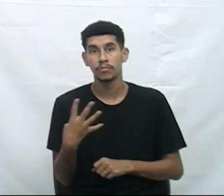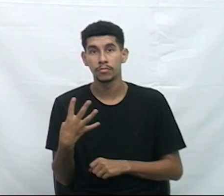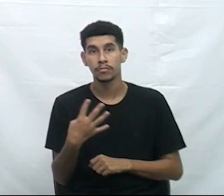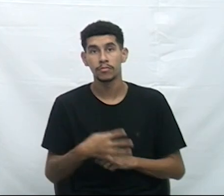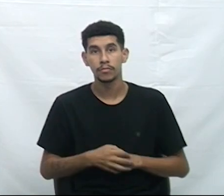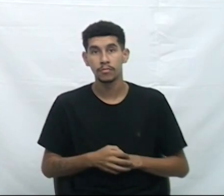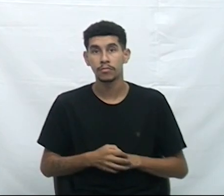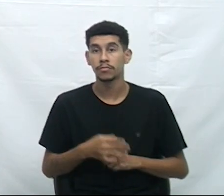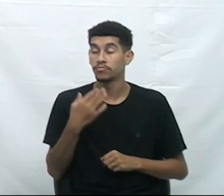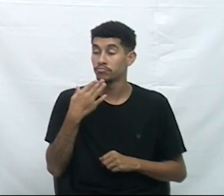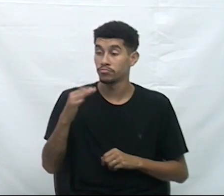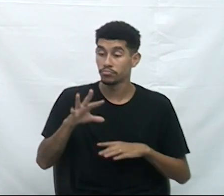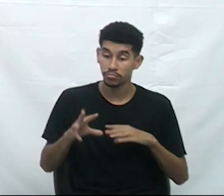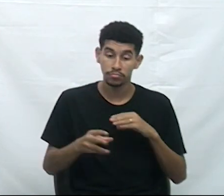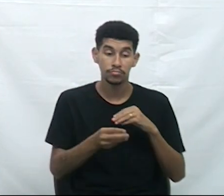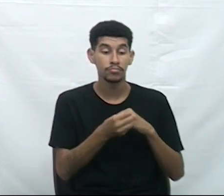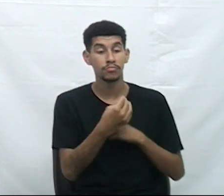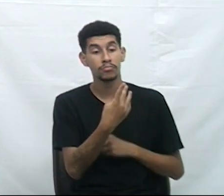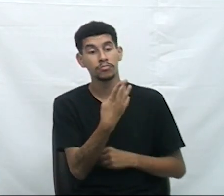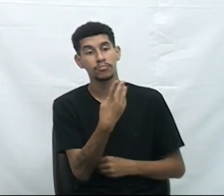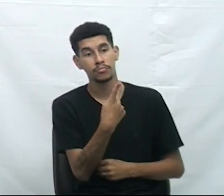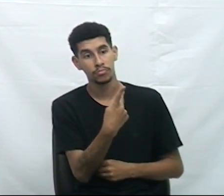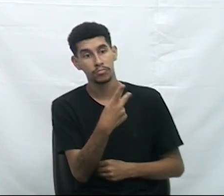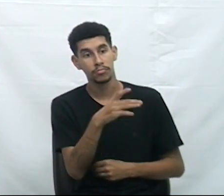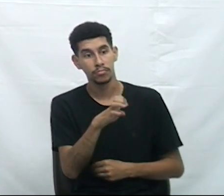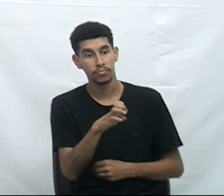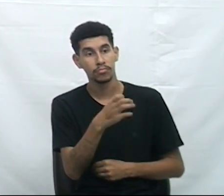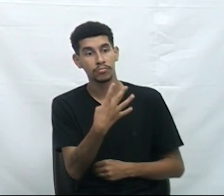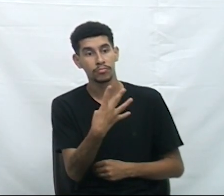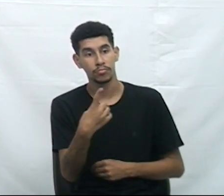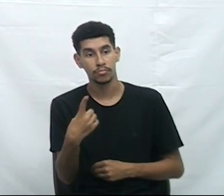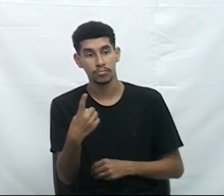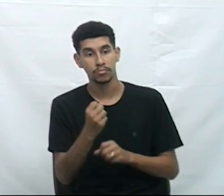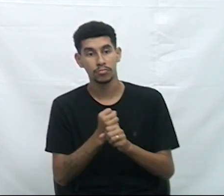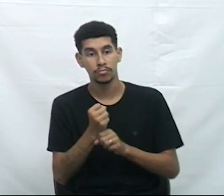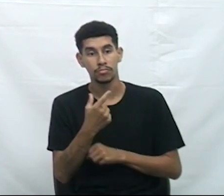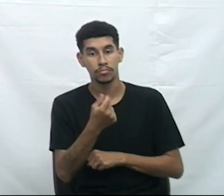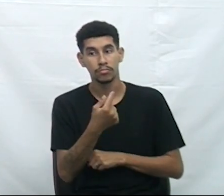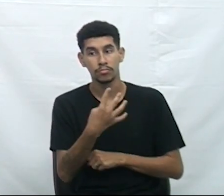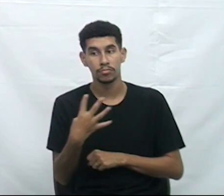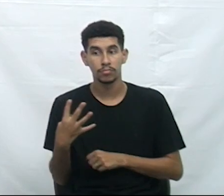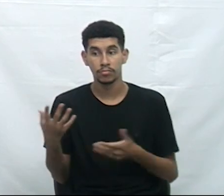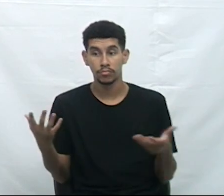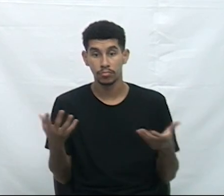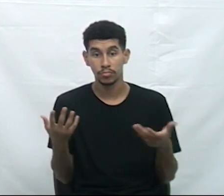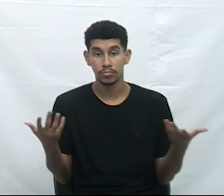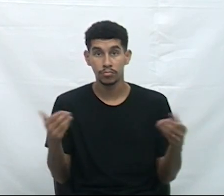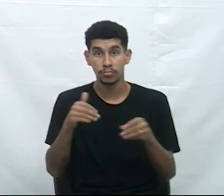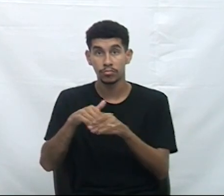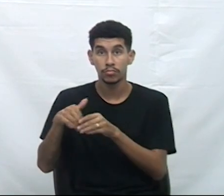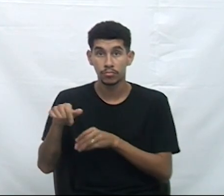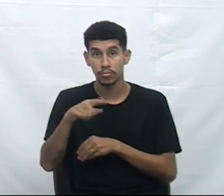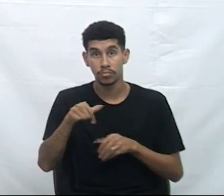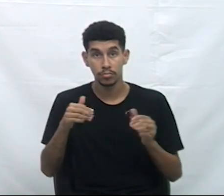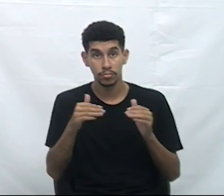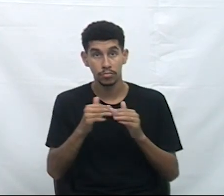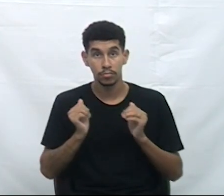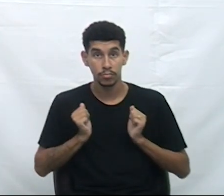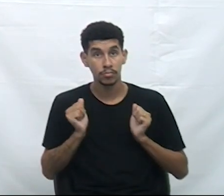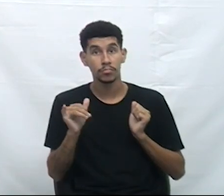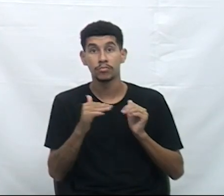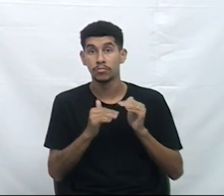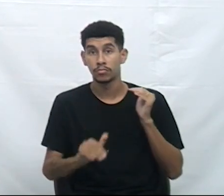O pedido de inclusão do PE41 de 2024, na ordem do dia desta sessão, está em votação. Os